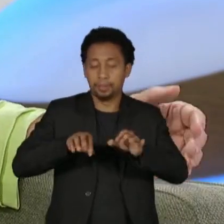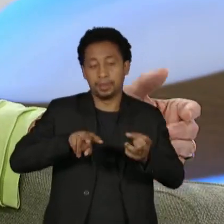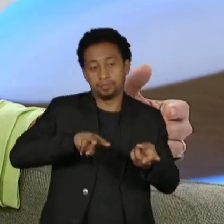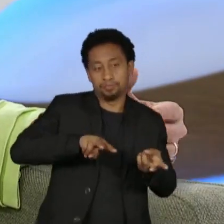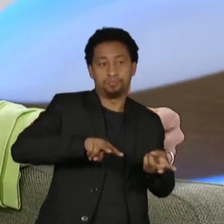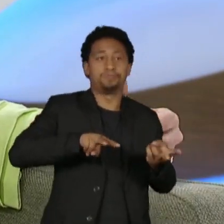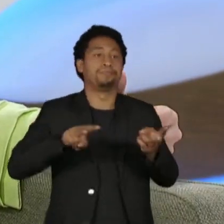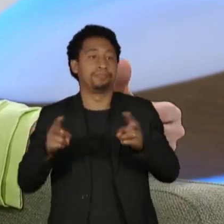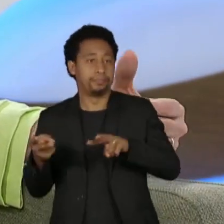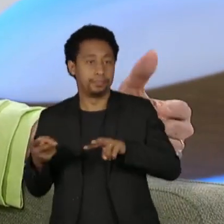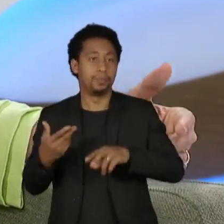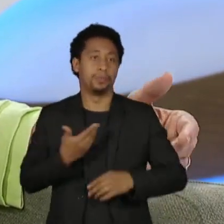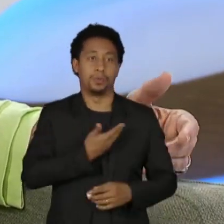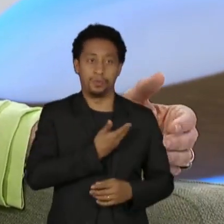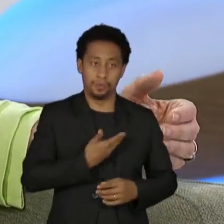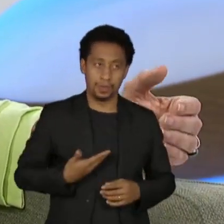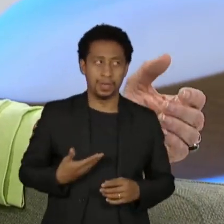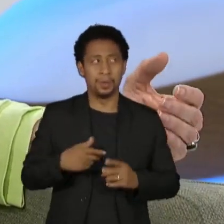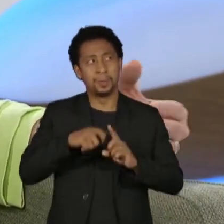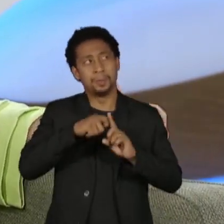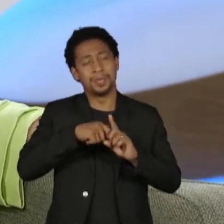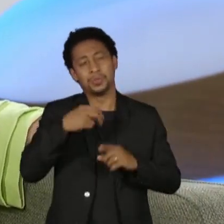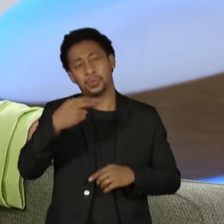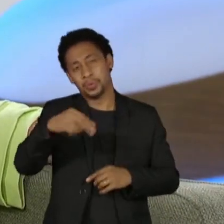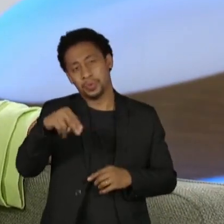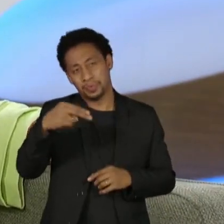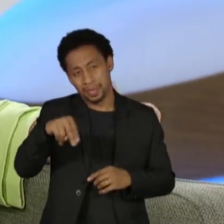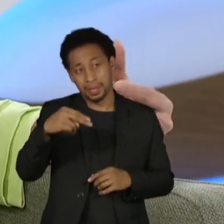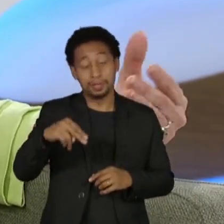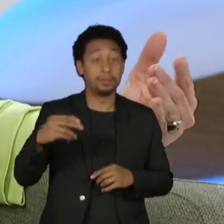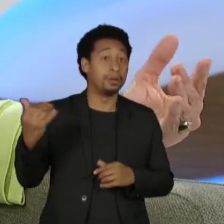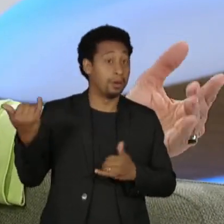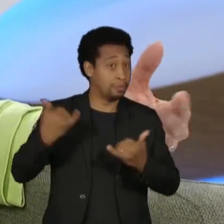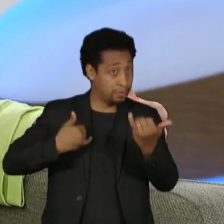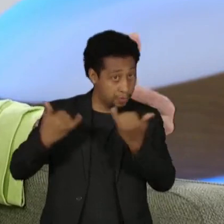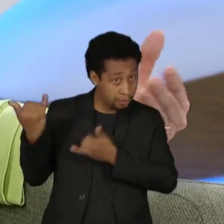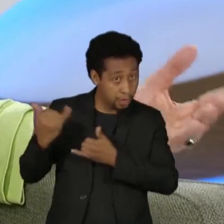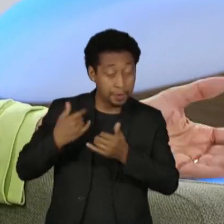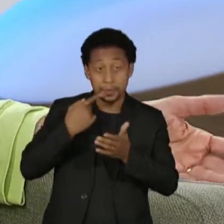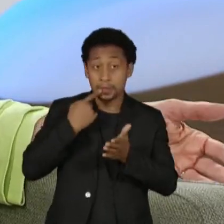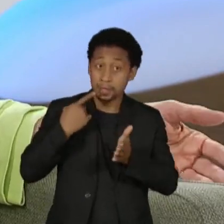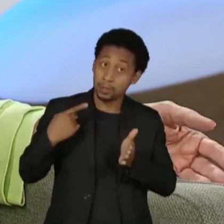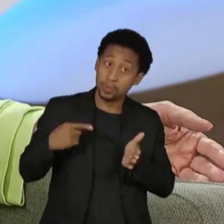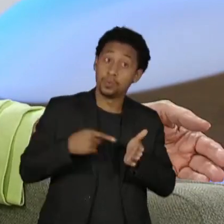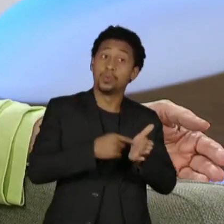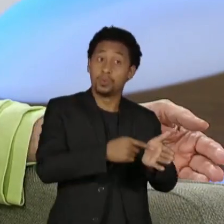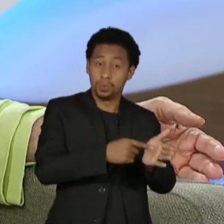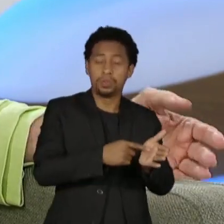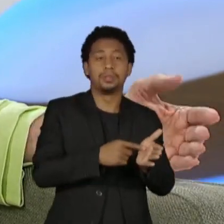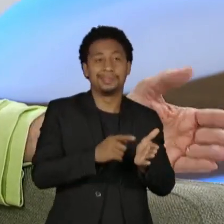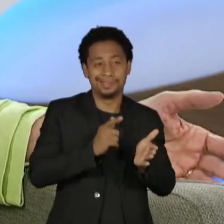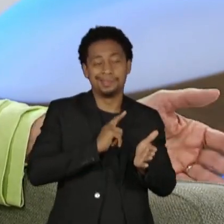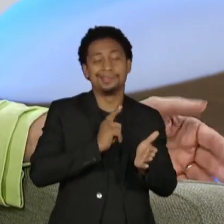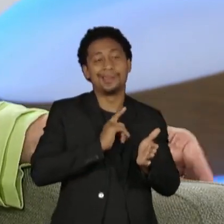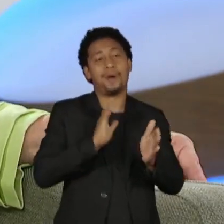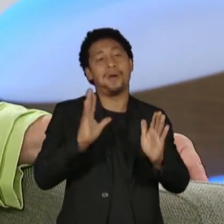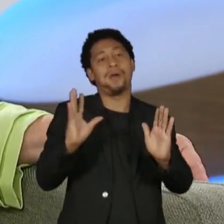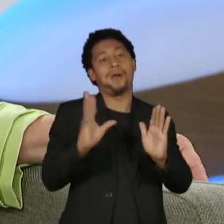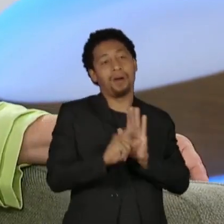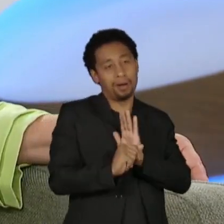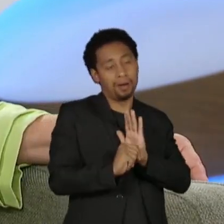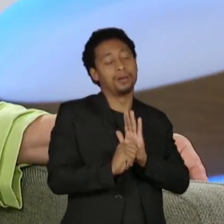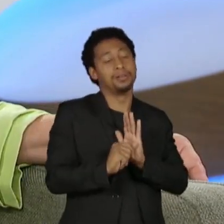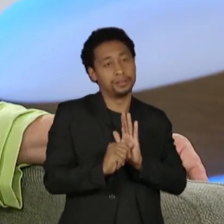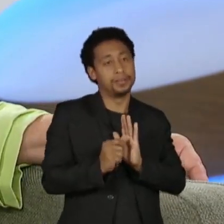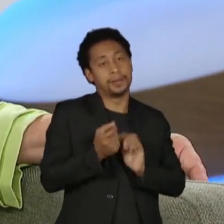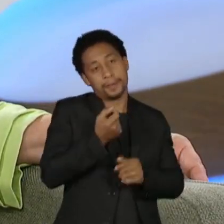novembro, recebíamos alertas, denúncia de casos até de roubos de medicamentos, além de uma